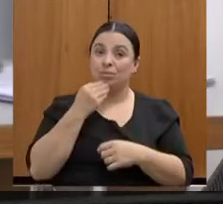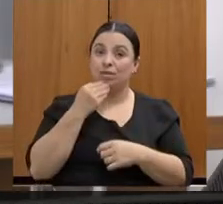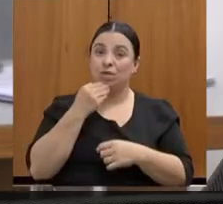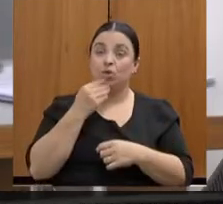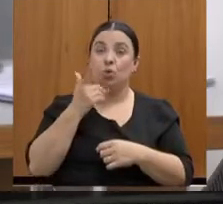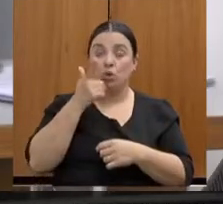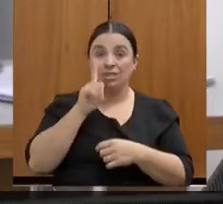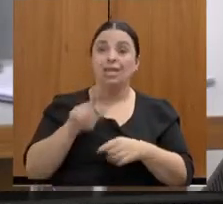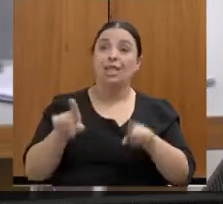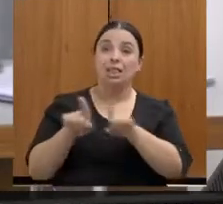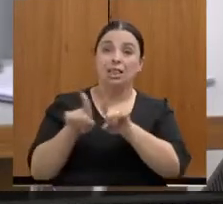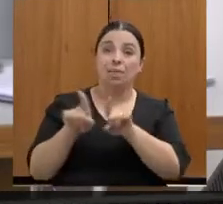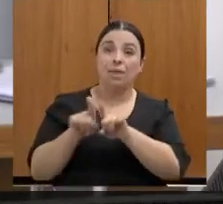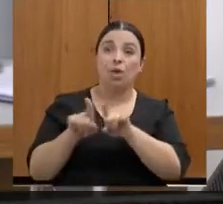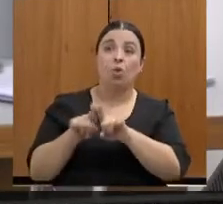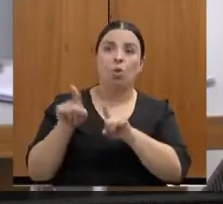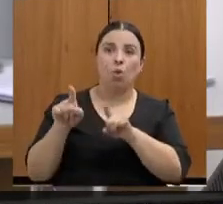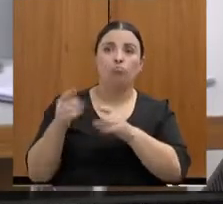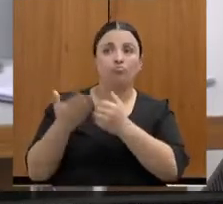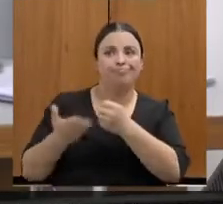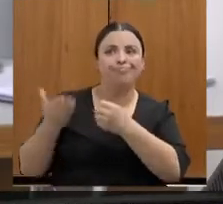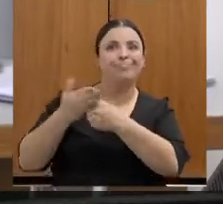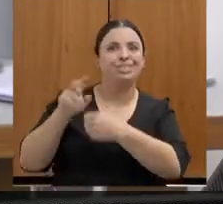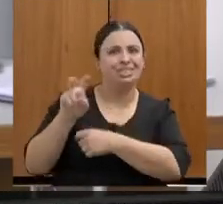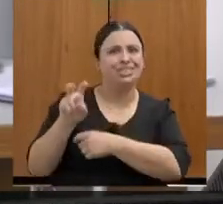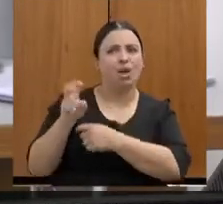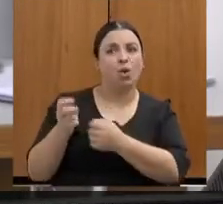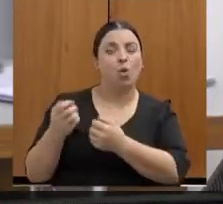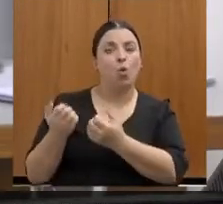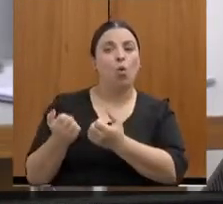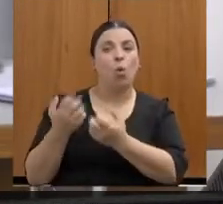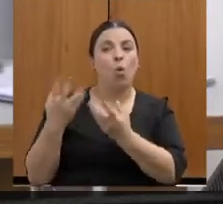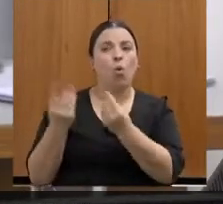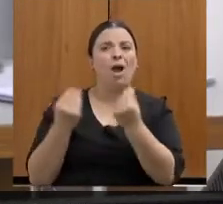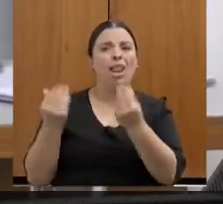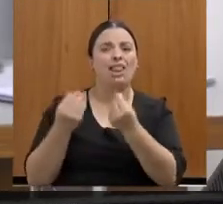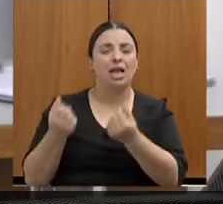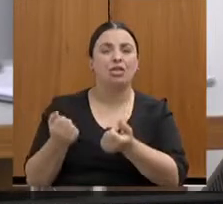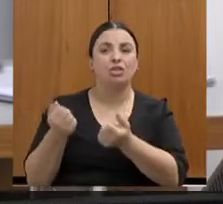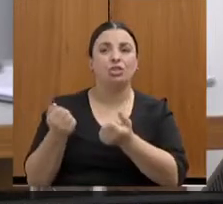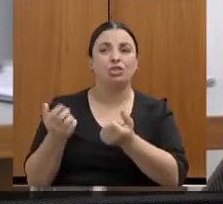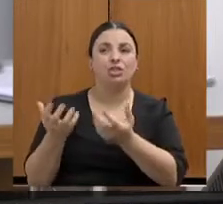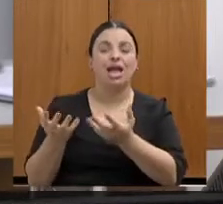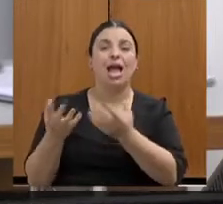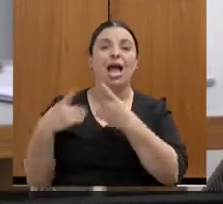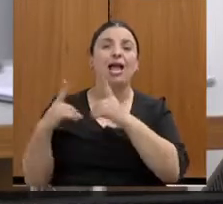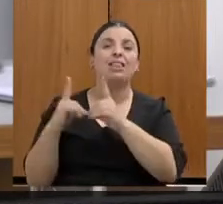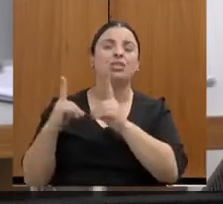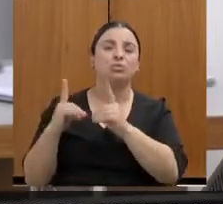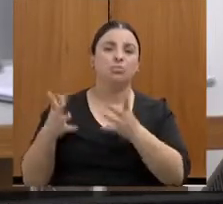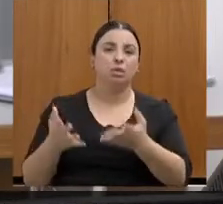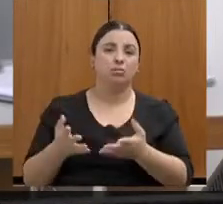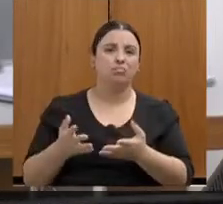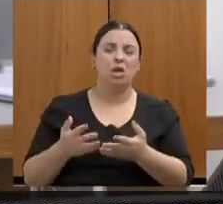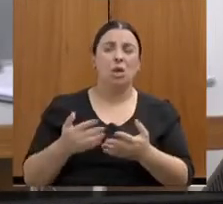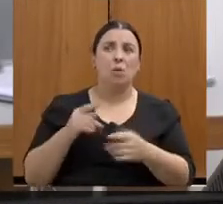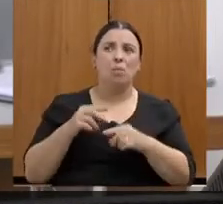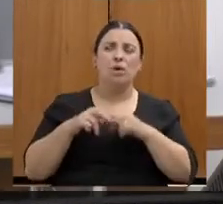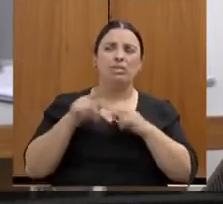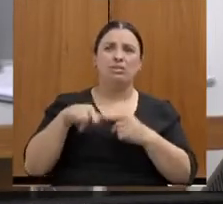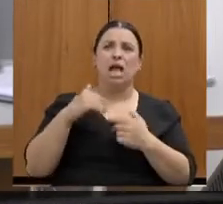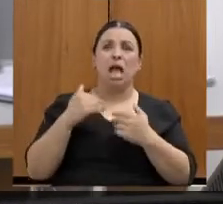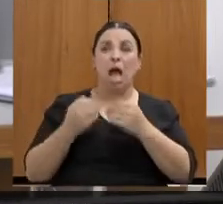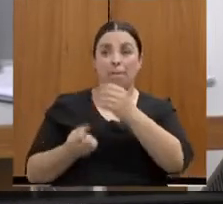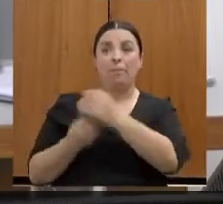excelência. Porque não adianta, e a senhora vai concordar comigo, adianta inaugurar uma unidade onde não se tem pessoal